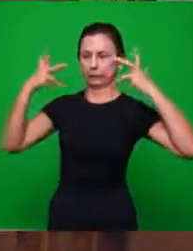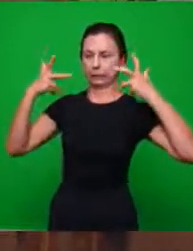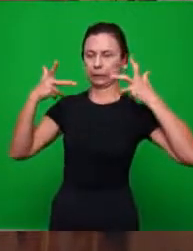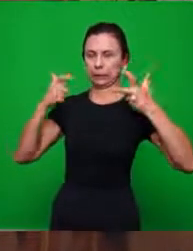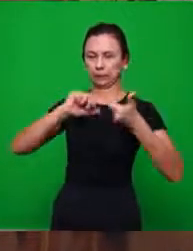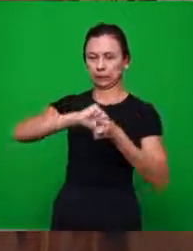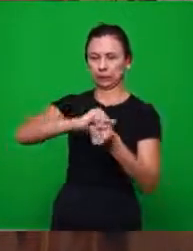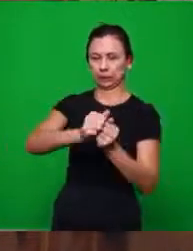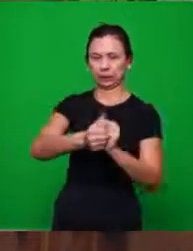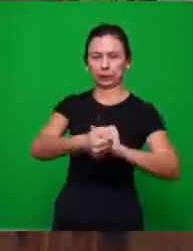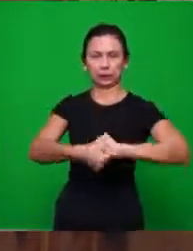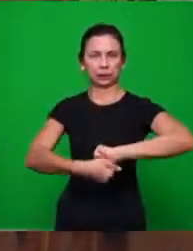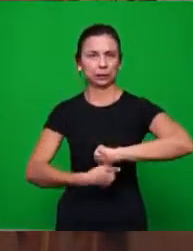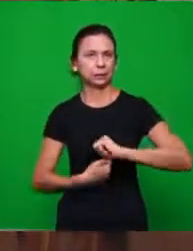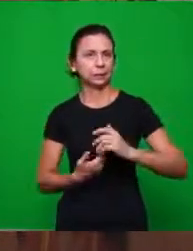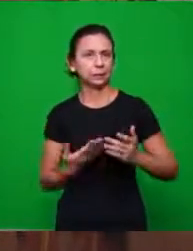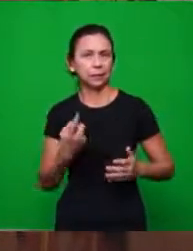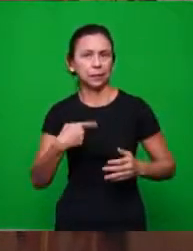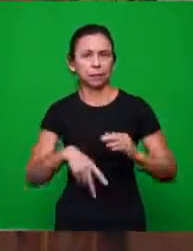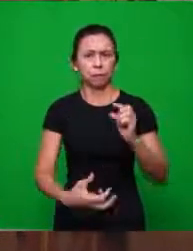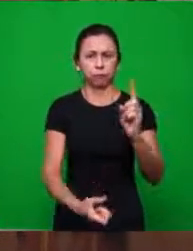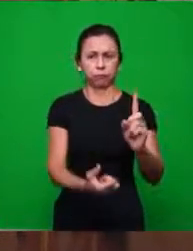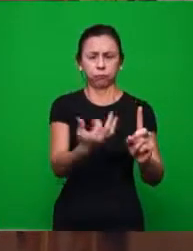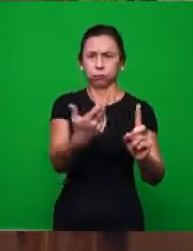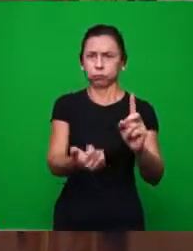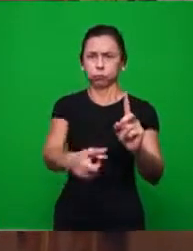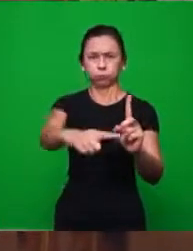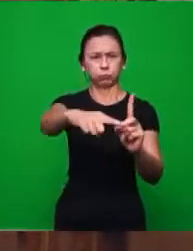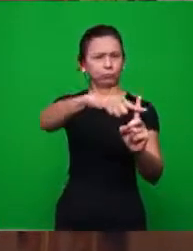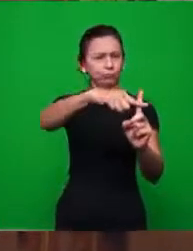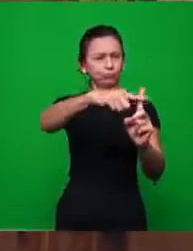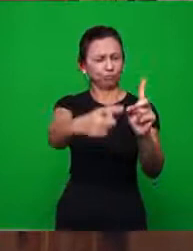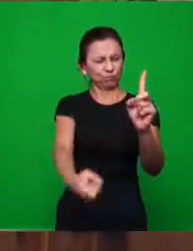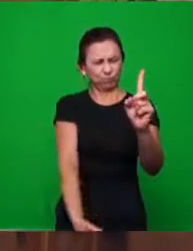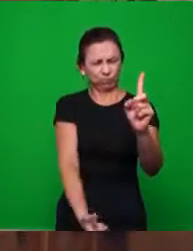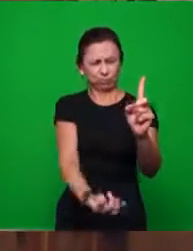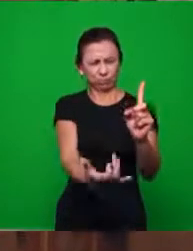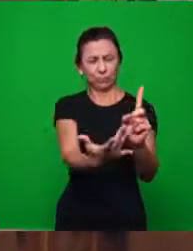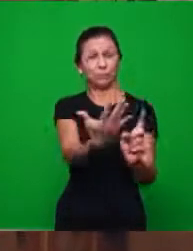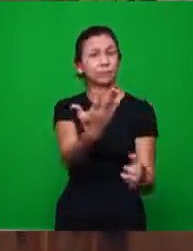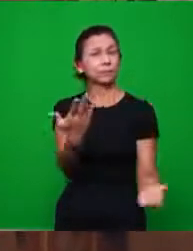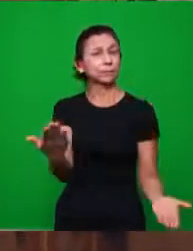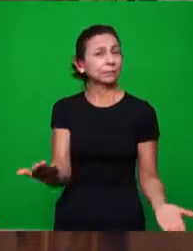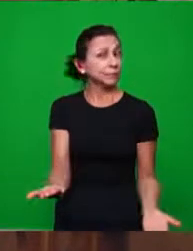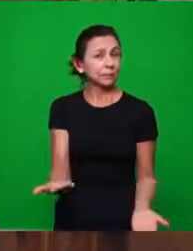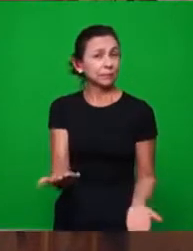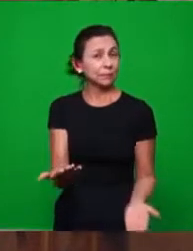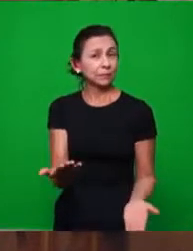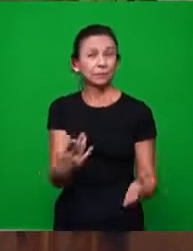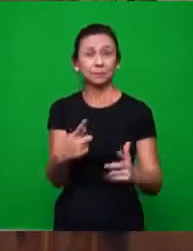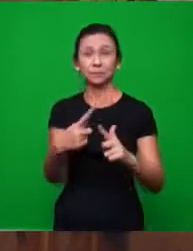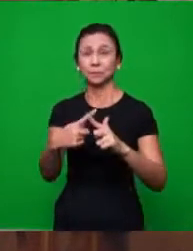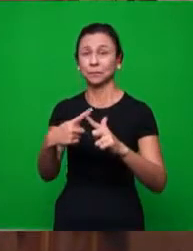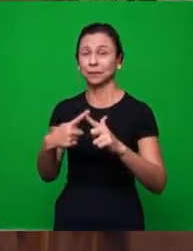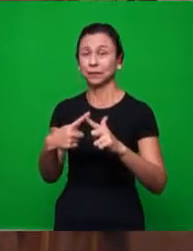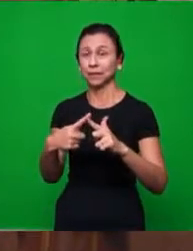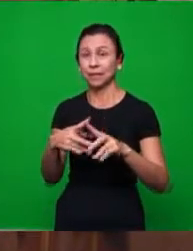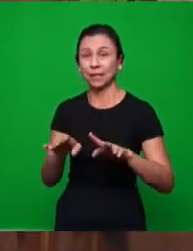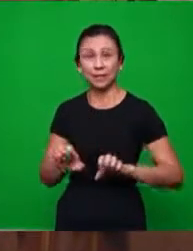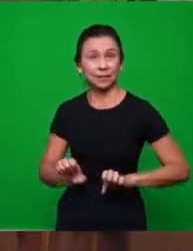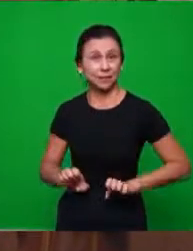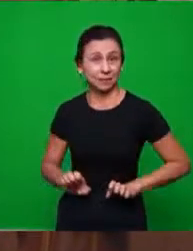Ela, cova dos leões, ela ia para as fogueiras, ia para as cruzes. Por que que ela, então